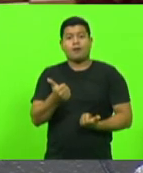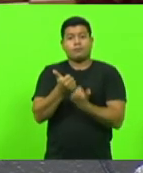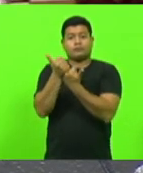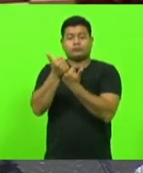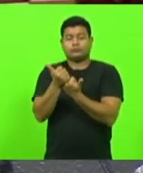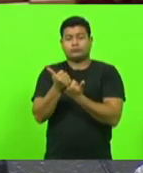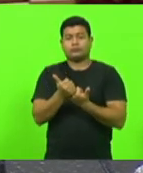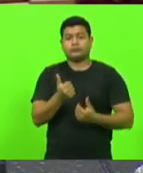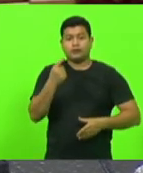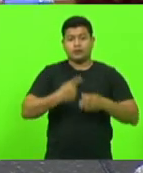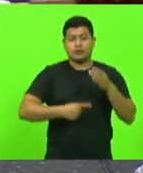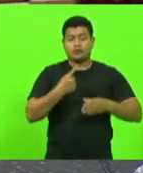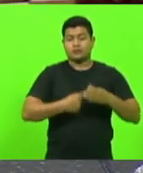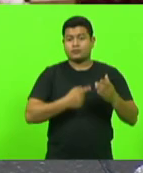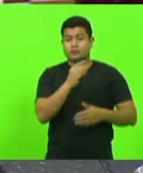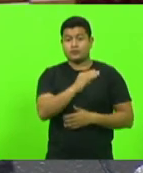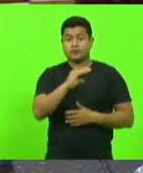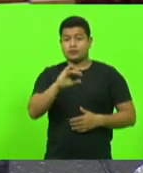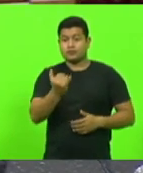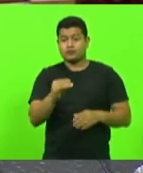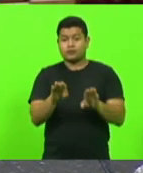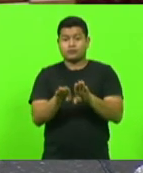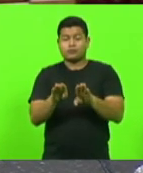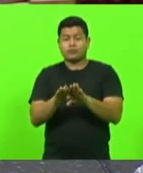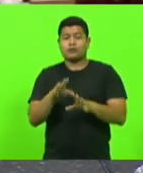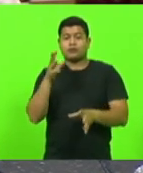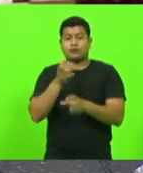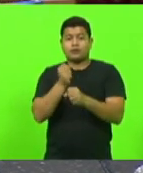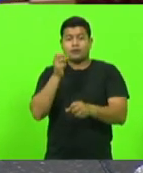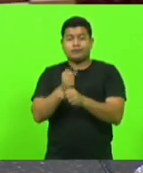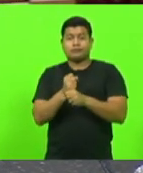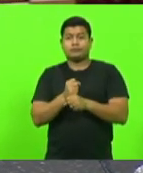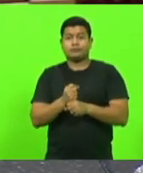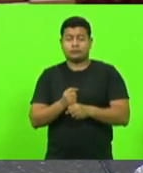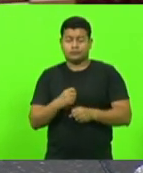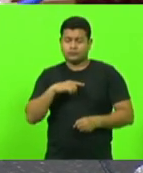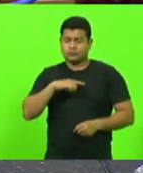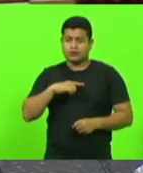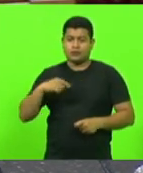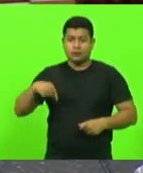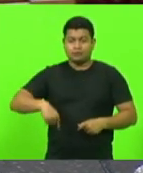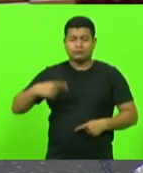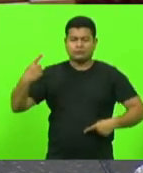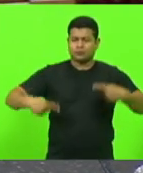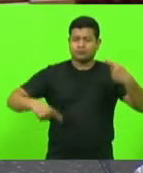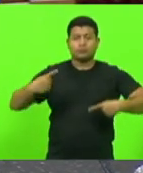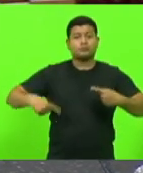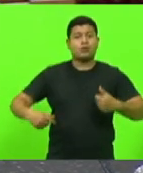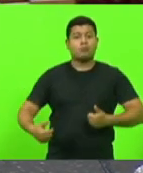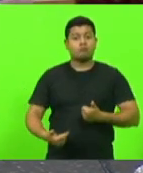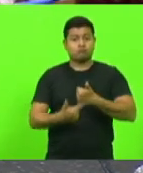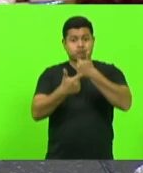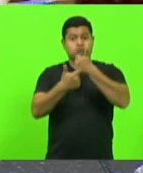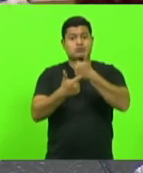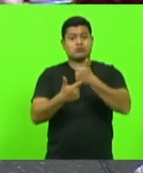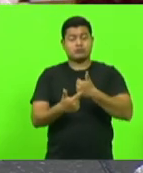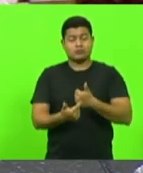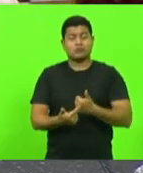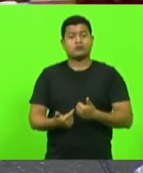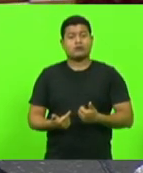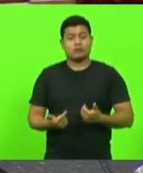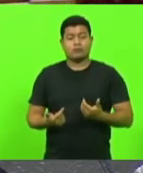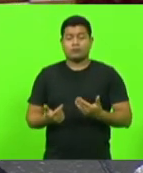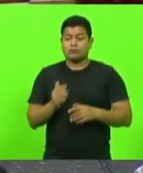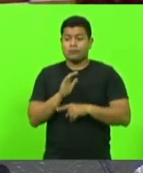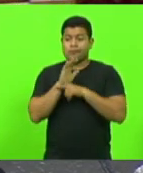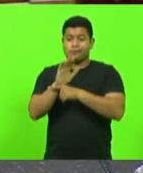Finanças, e com certeza encontrará um debate positivo, um debate salutar, um debate que agregue a saúde